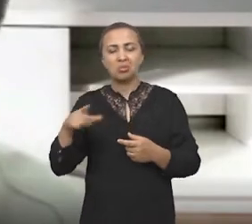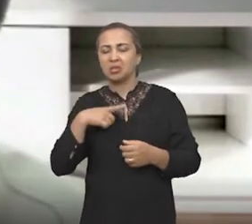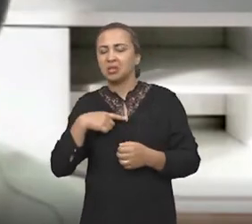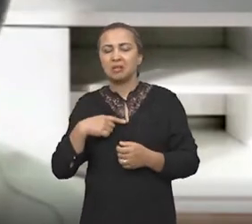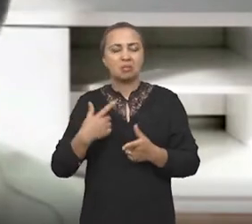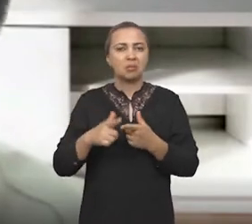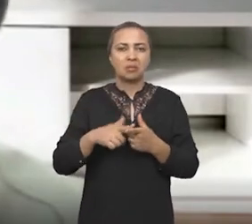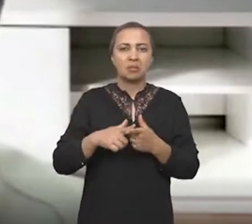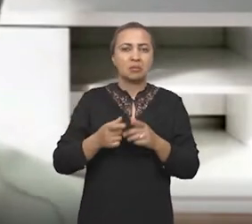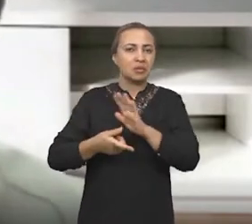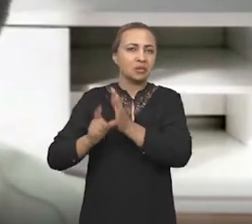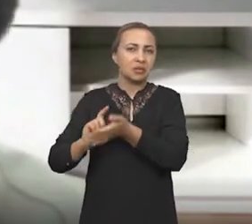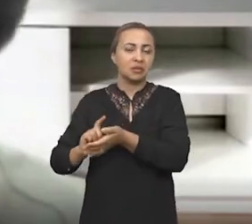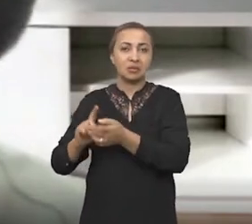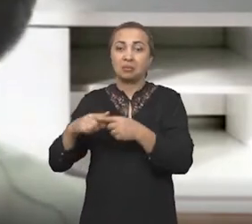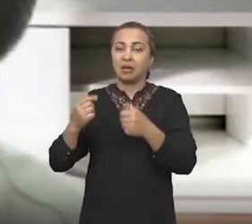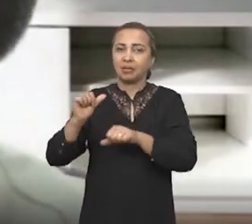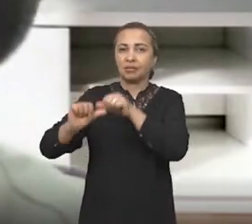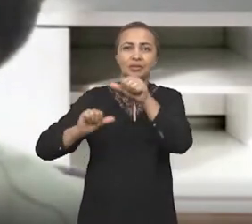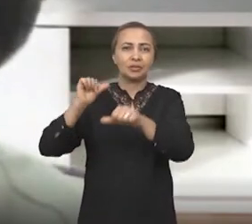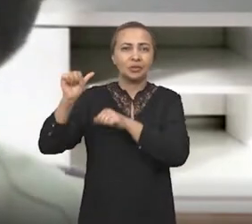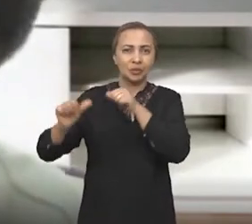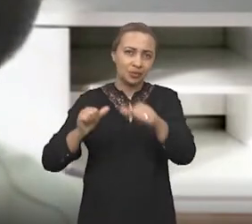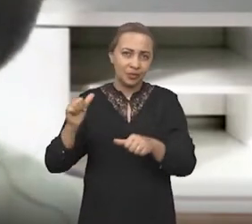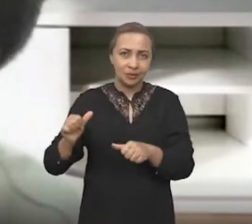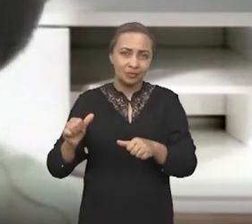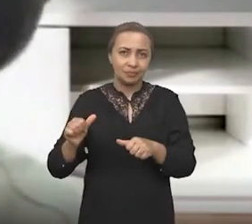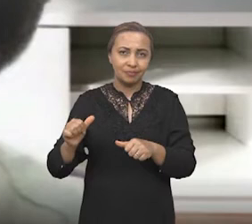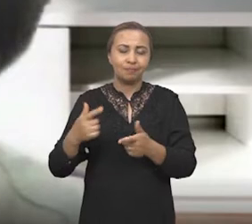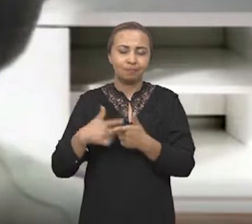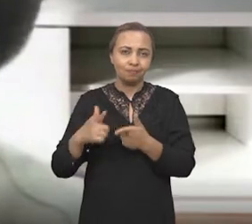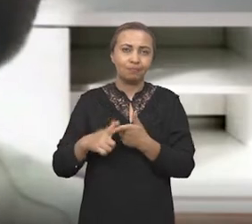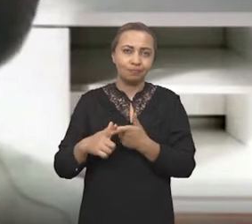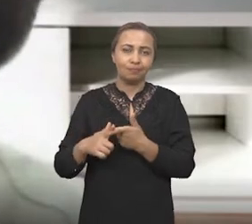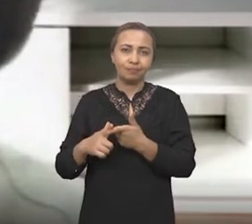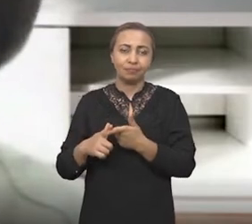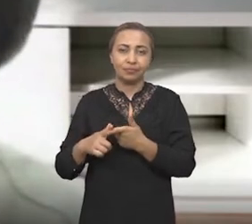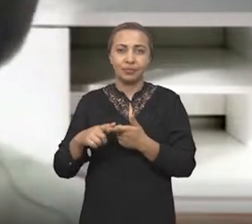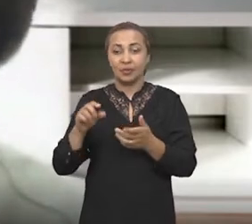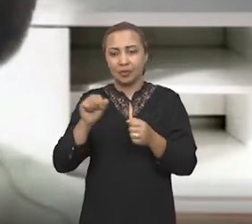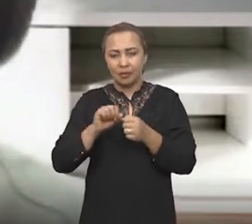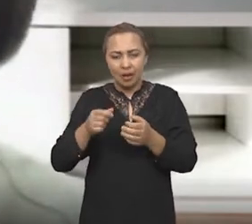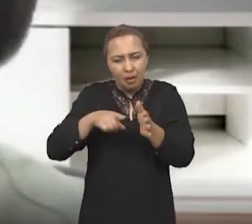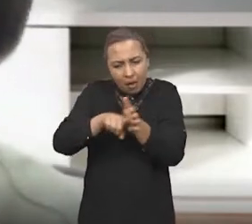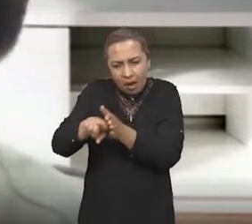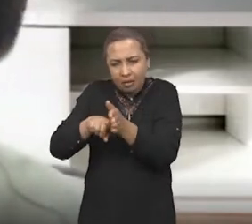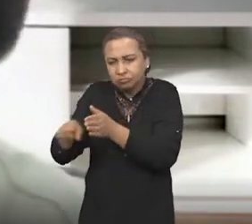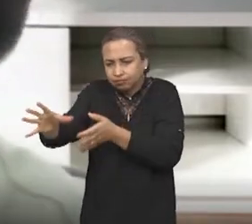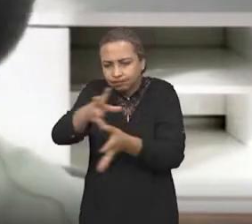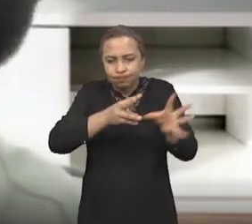comorbidade, por exemplo, mas que acabaram desenvolvendo essas comorbidades, né? Então, a gente fez um levantamento grande de